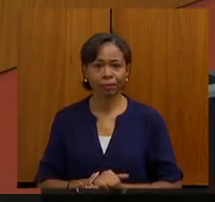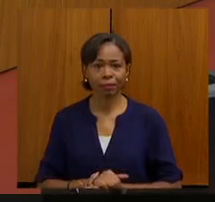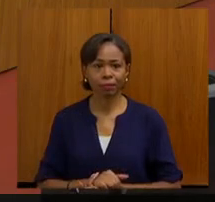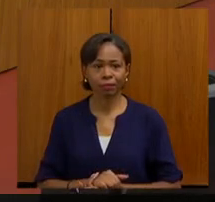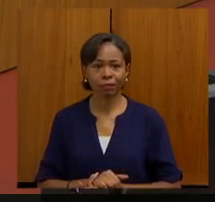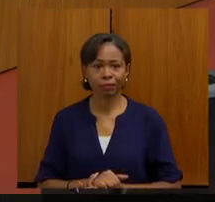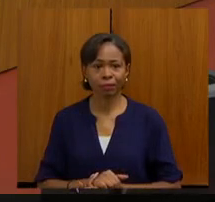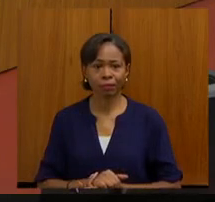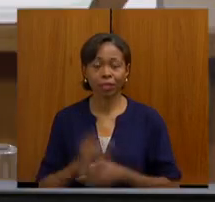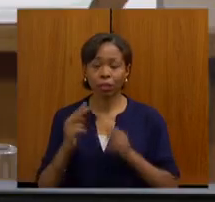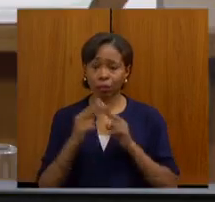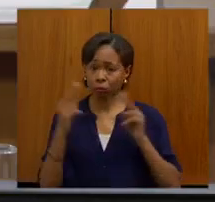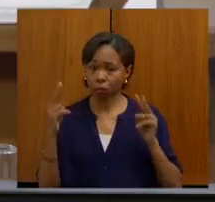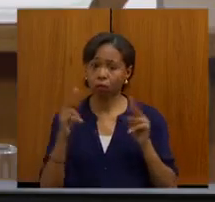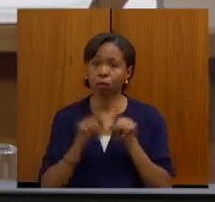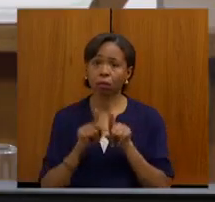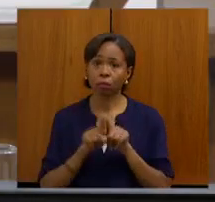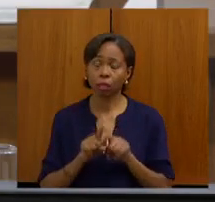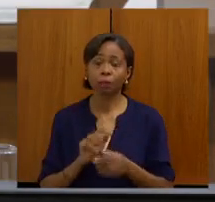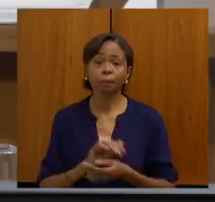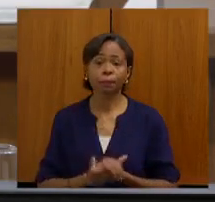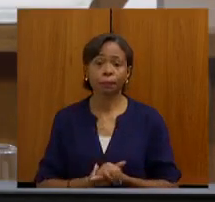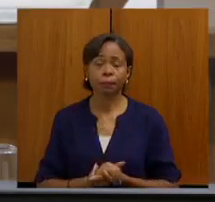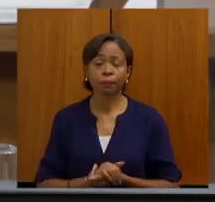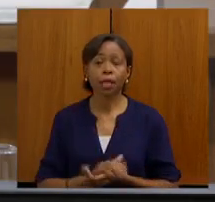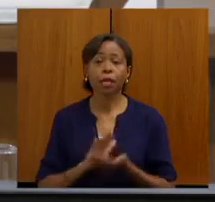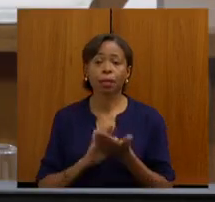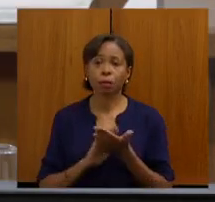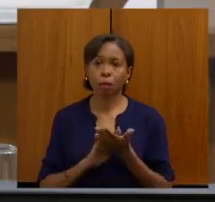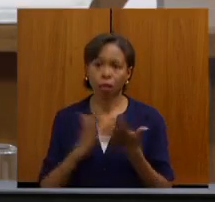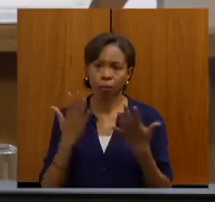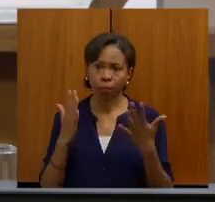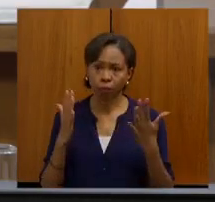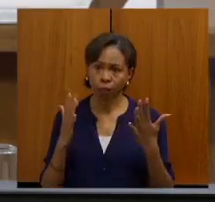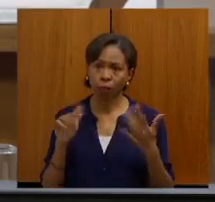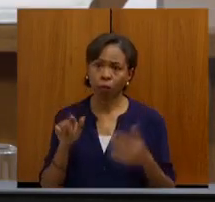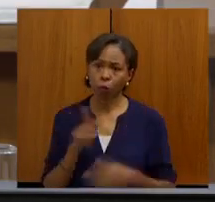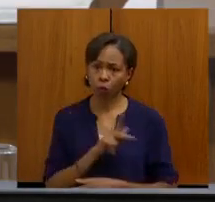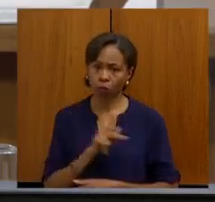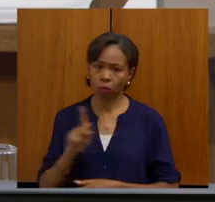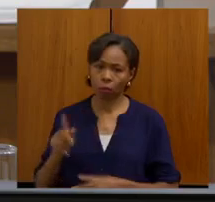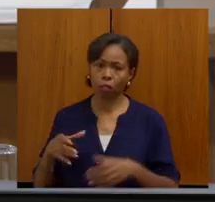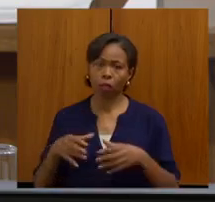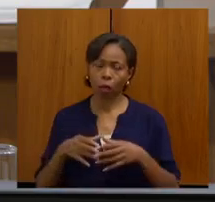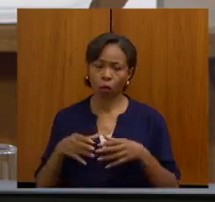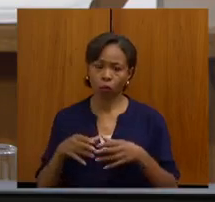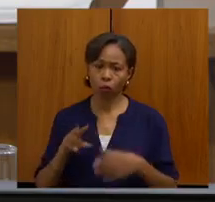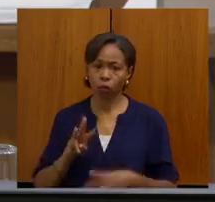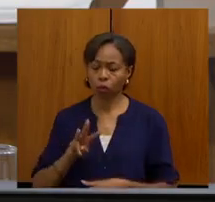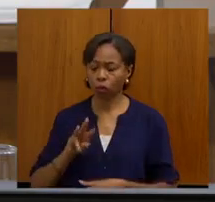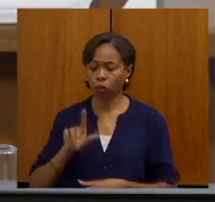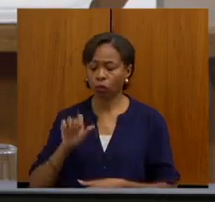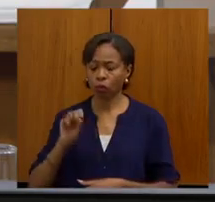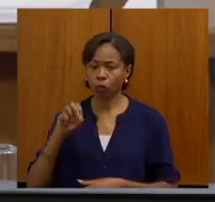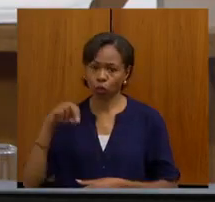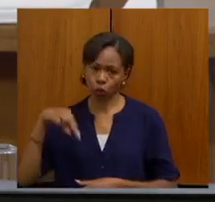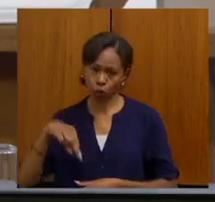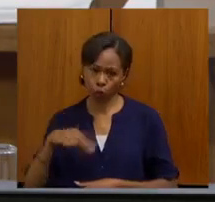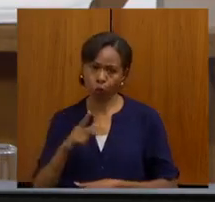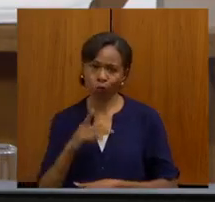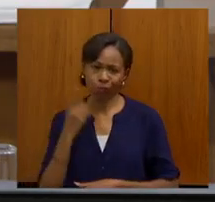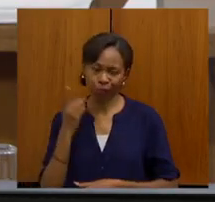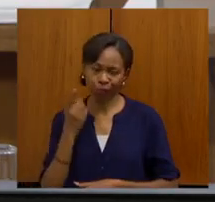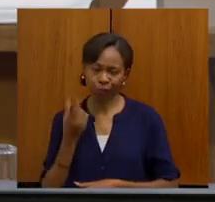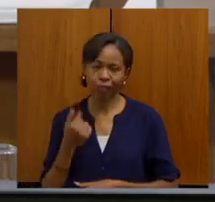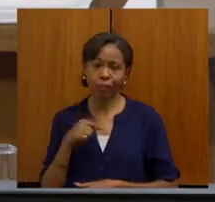virtual. Cumprimentar e parabenizar o presidente da comissão, o deputado doutor Wilson. Parabenizar pelo